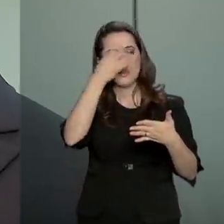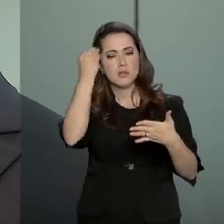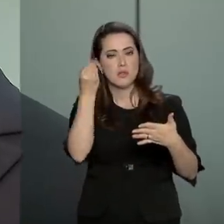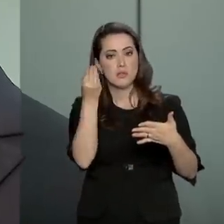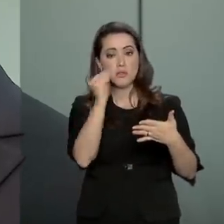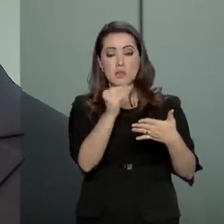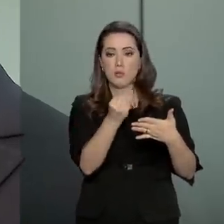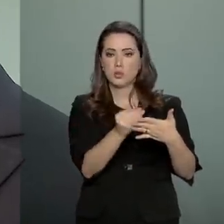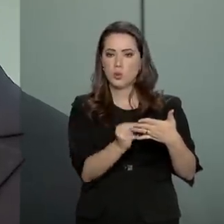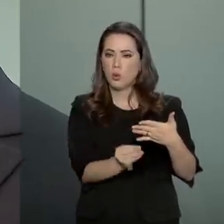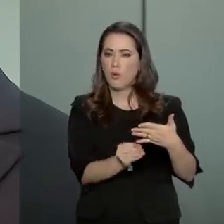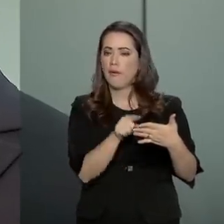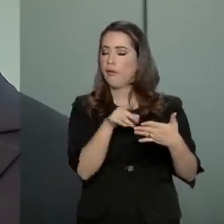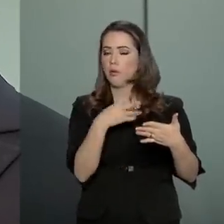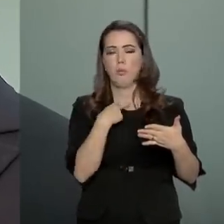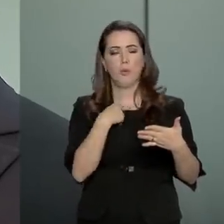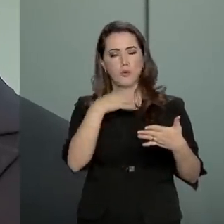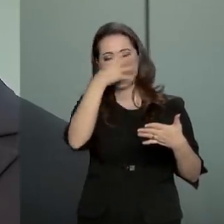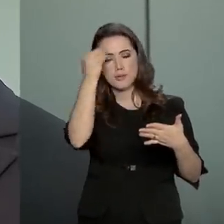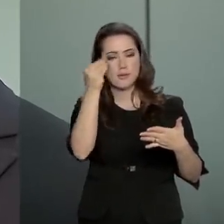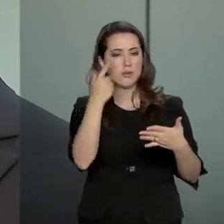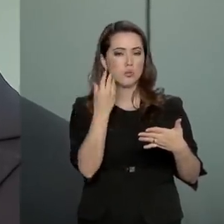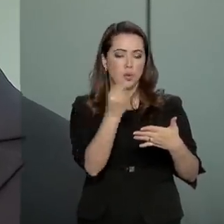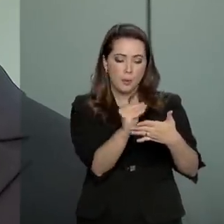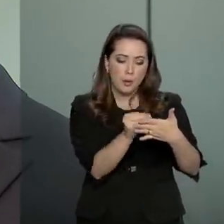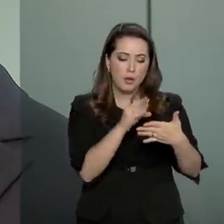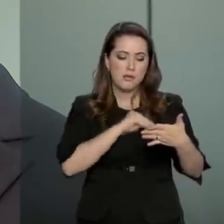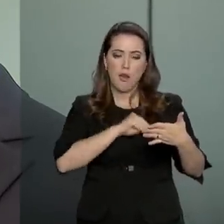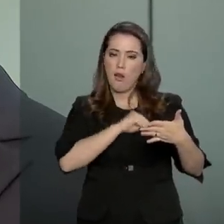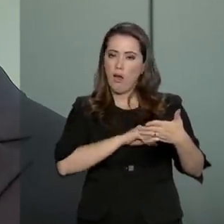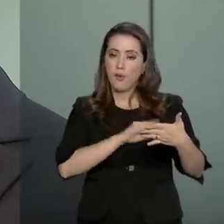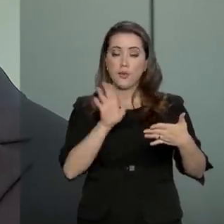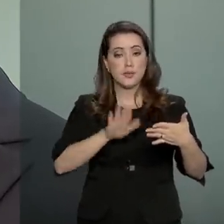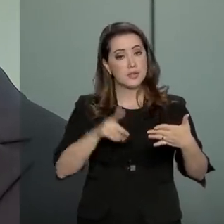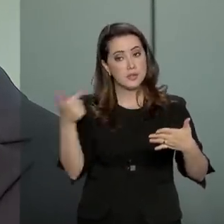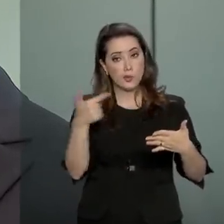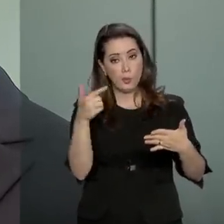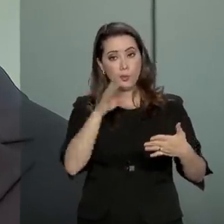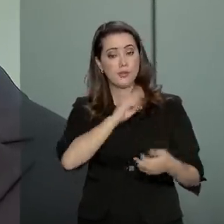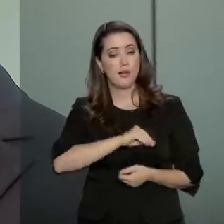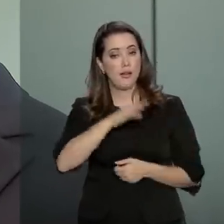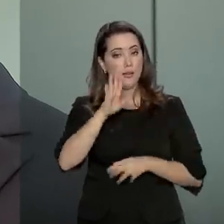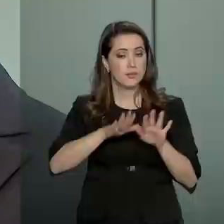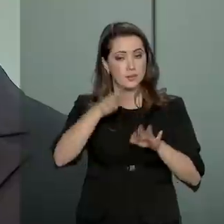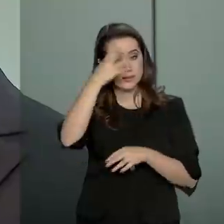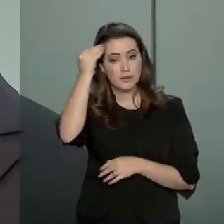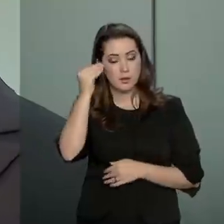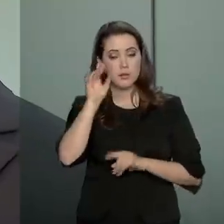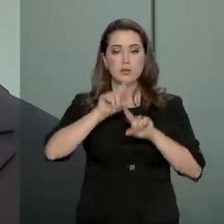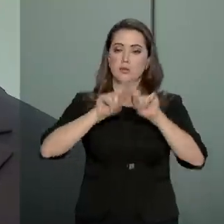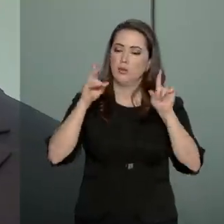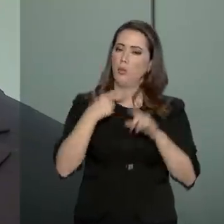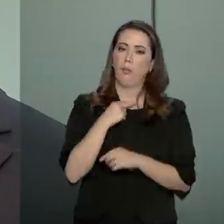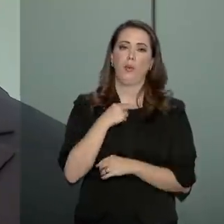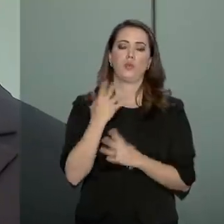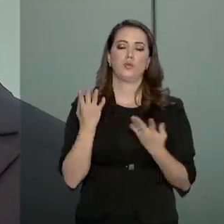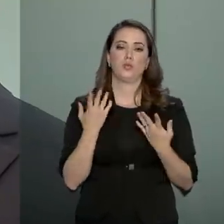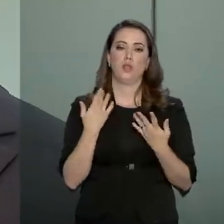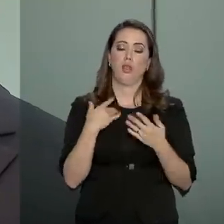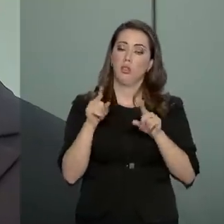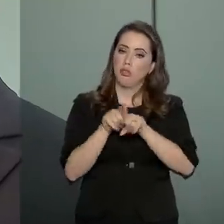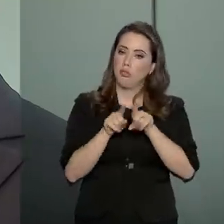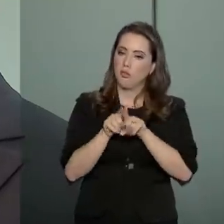incluir rendimentos tributáveis, especialmente uma segunda fonte, que é muito comum esquecer, e também as